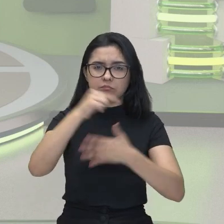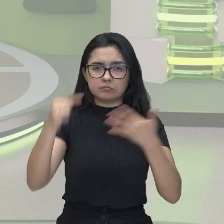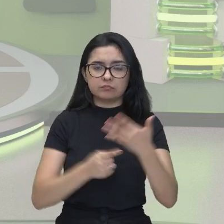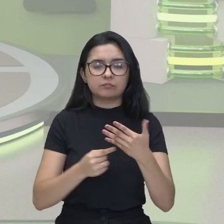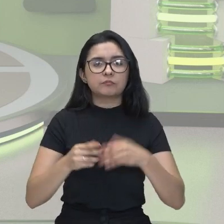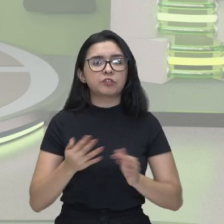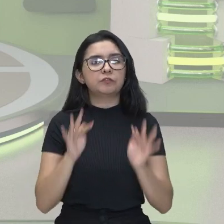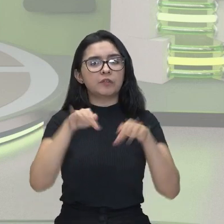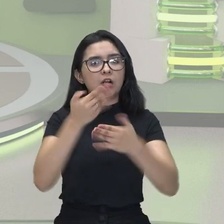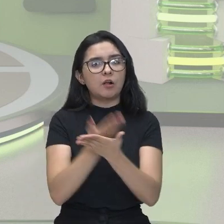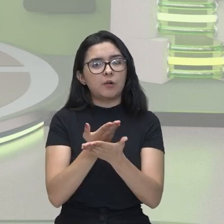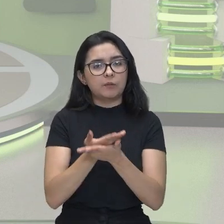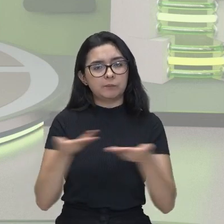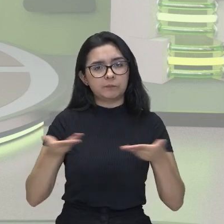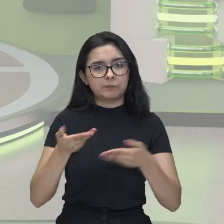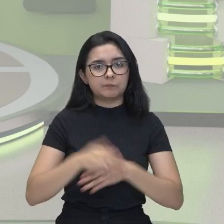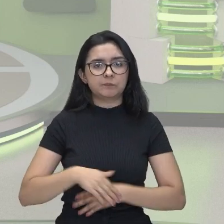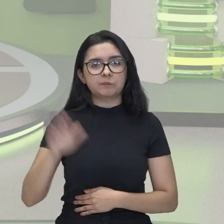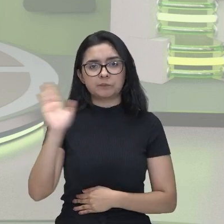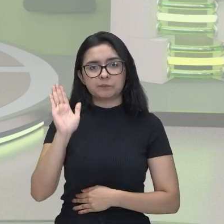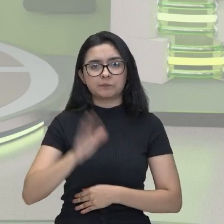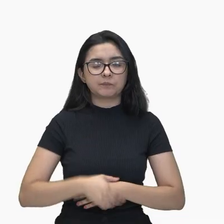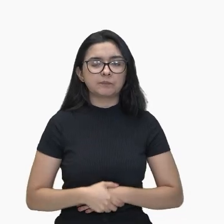a gente termina a nossa aula. Tchau!